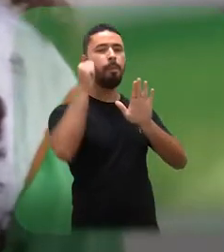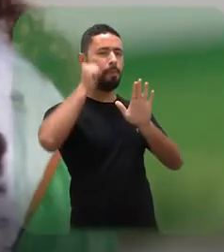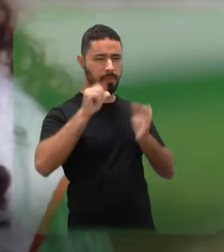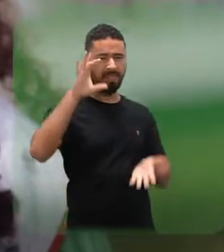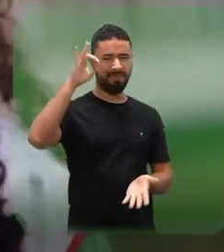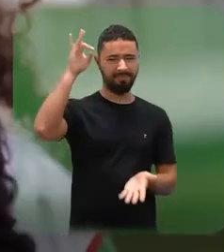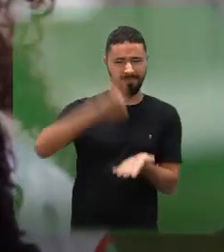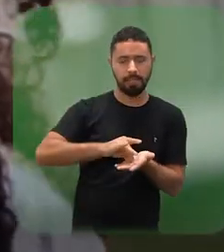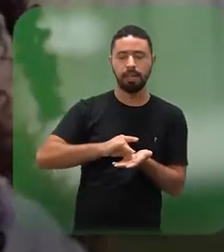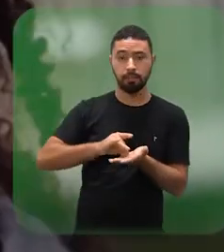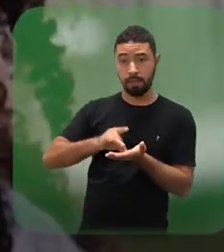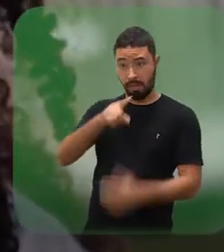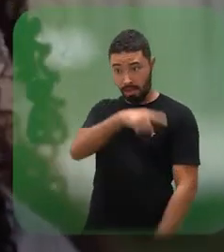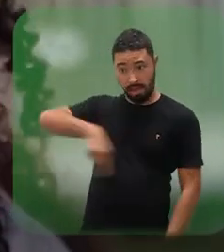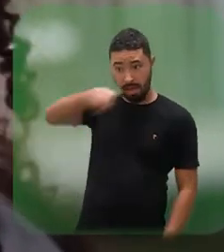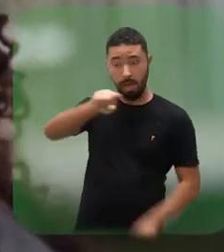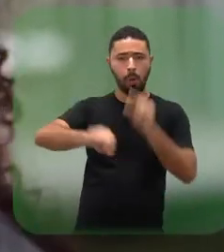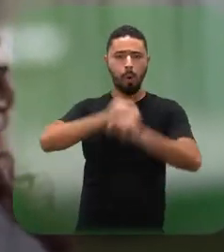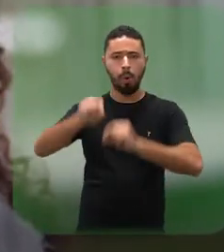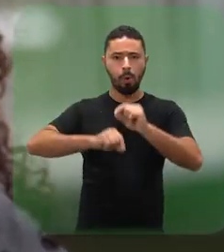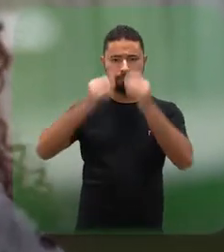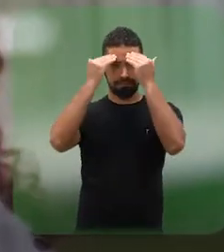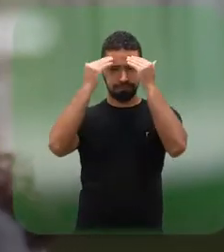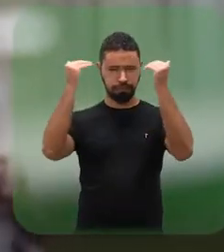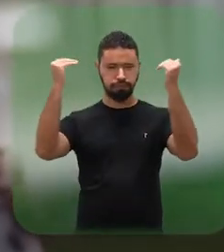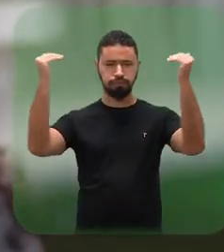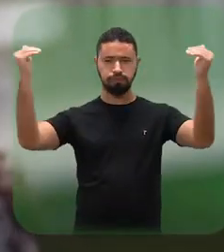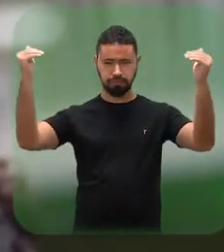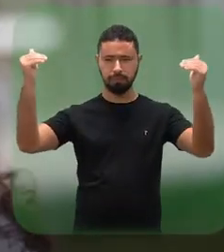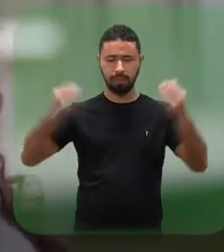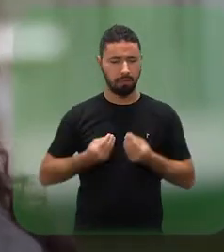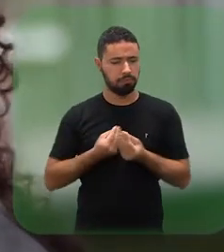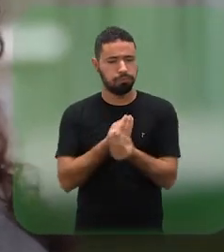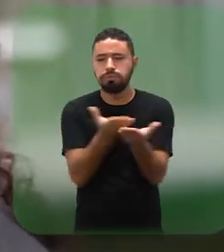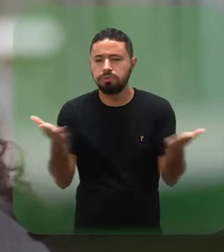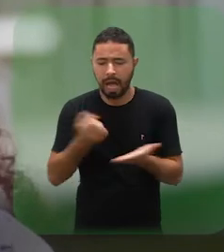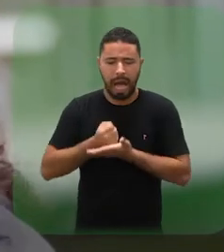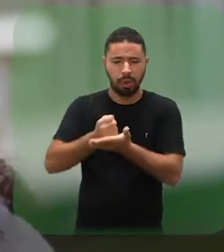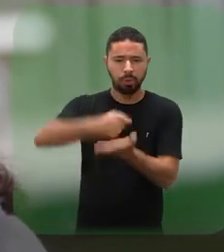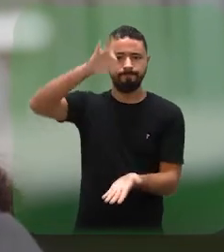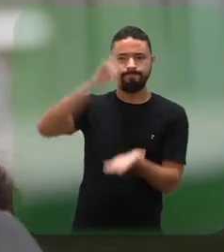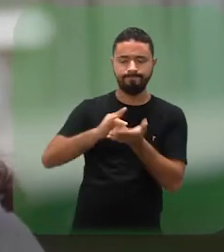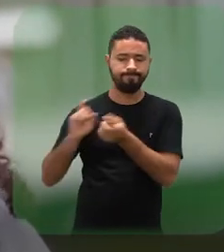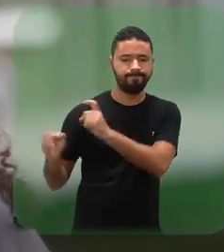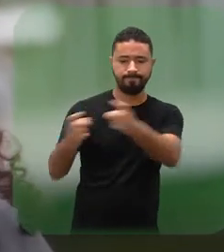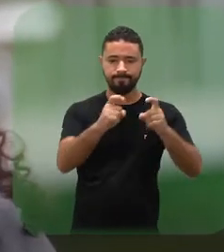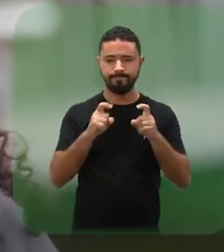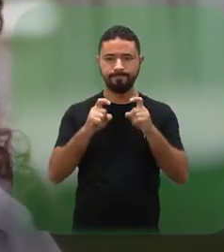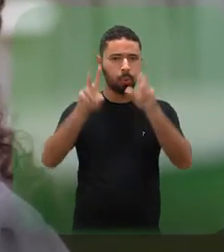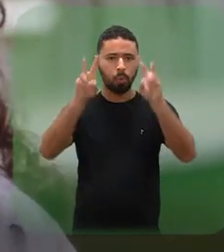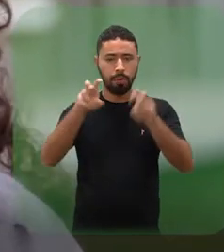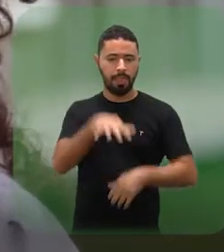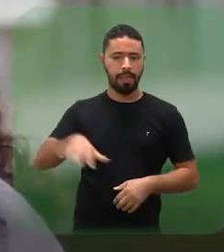exemplares, mulheres que se destacaram e trouxeram grandes contribuições para a